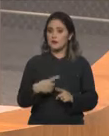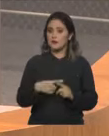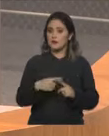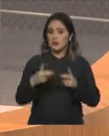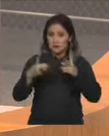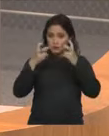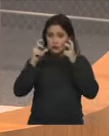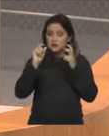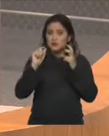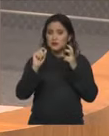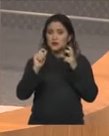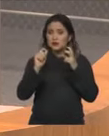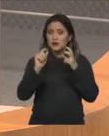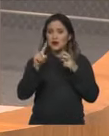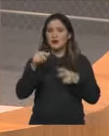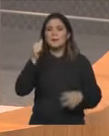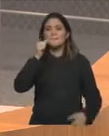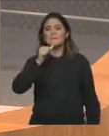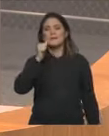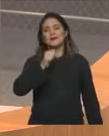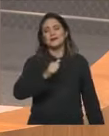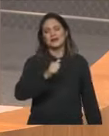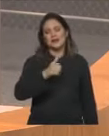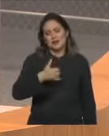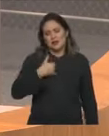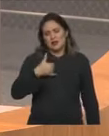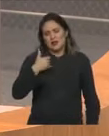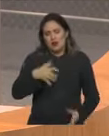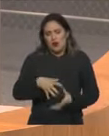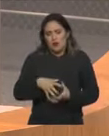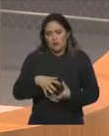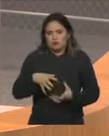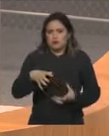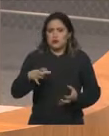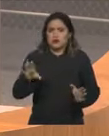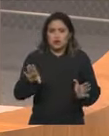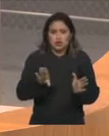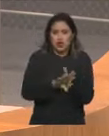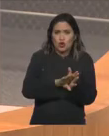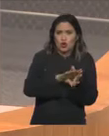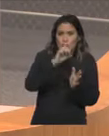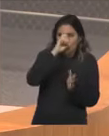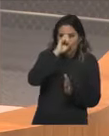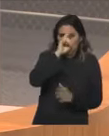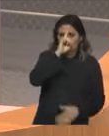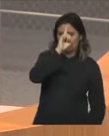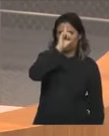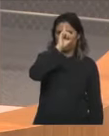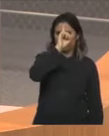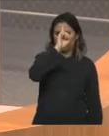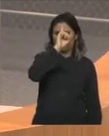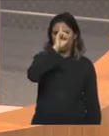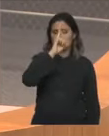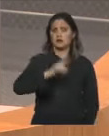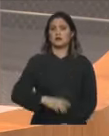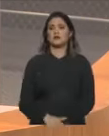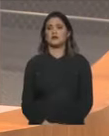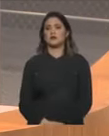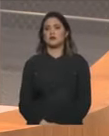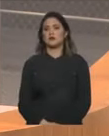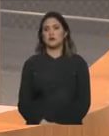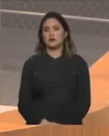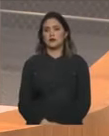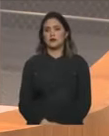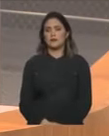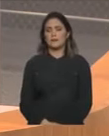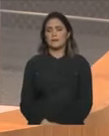tratava de uma senhora idosa, que acabara de chegar de um hospital, meu querido amigo deputado Zito Rolim, é importante que